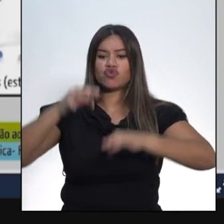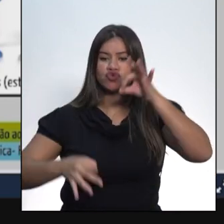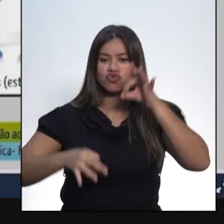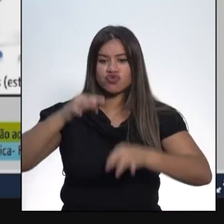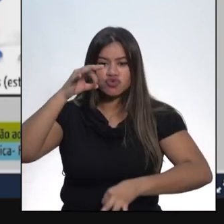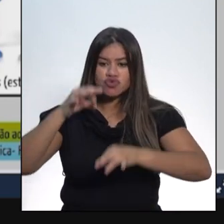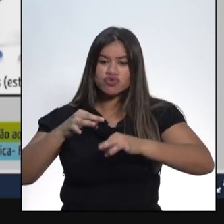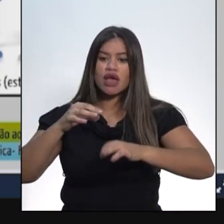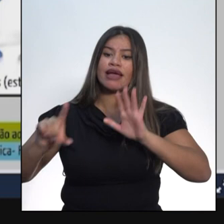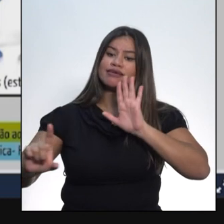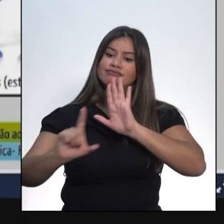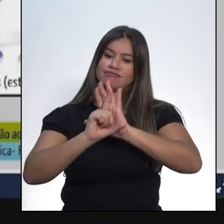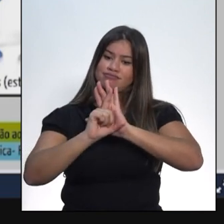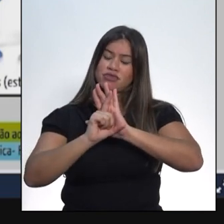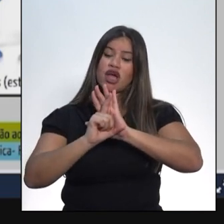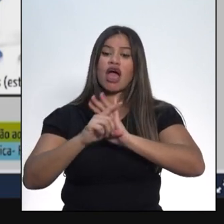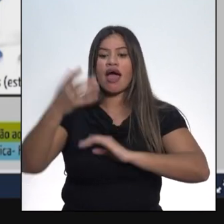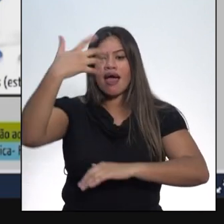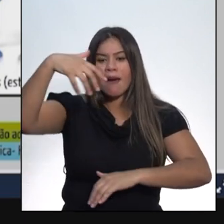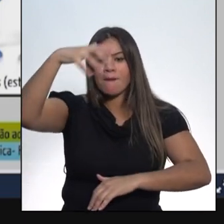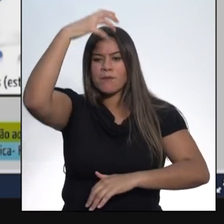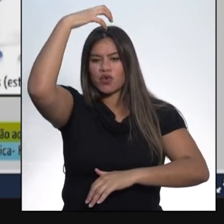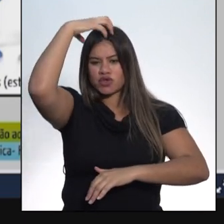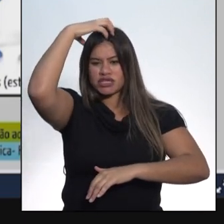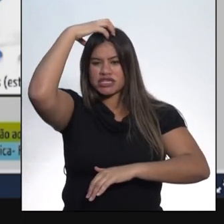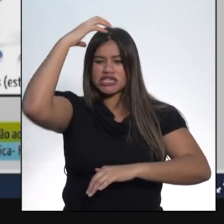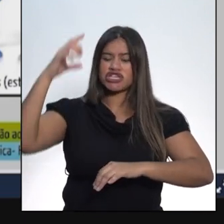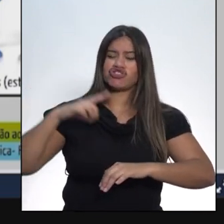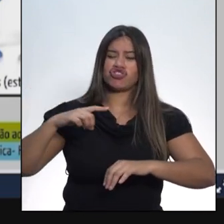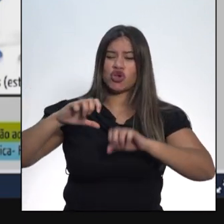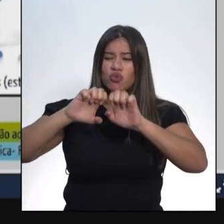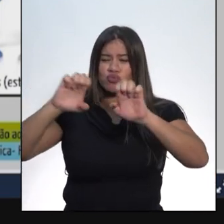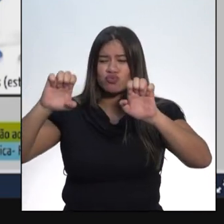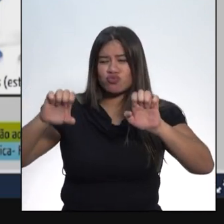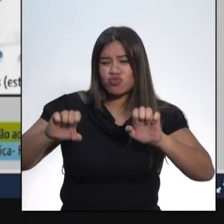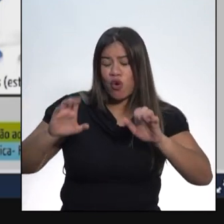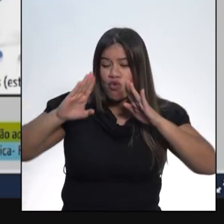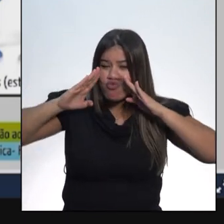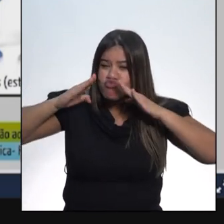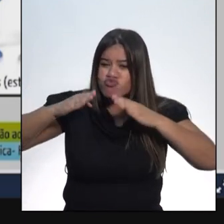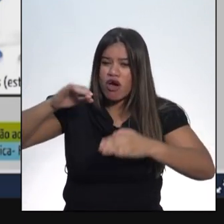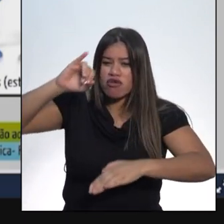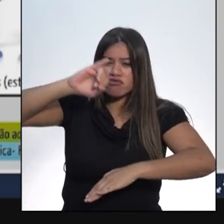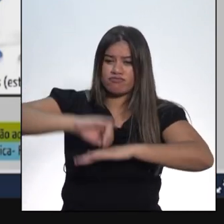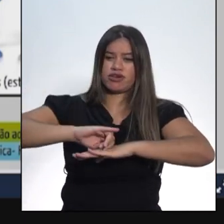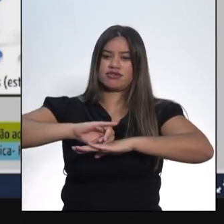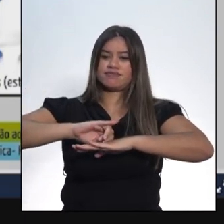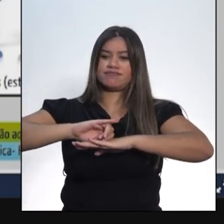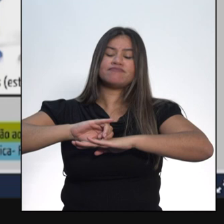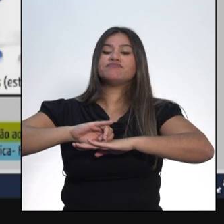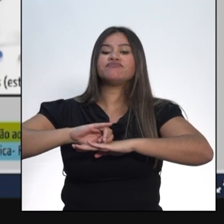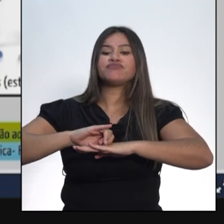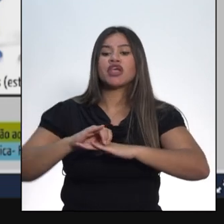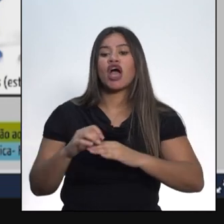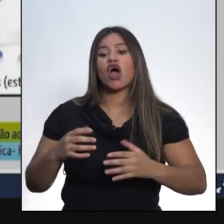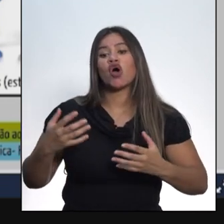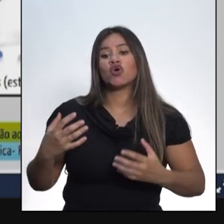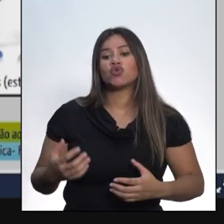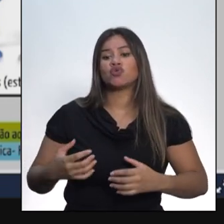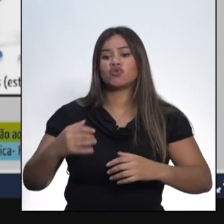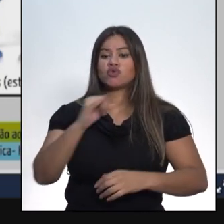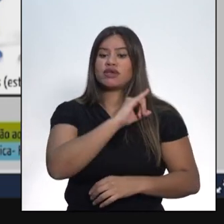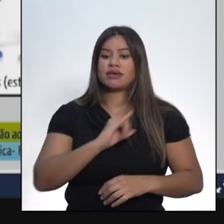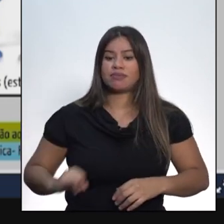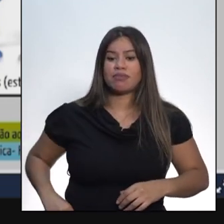a monarquia brasileira possuía uma estrutura de governo centralizada. No Império Brasileiro, o poder político